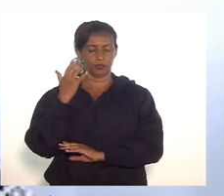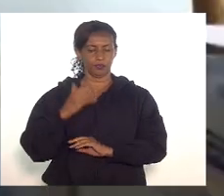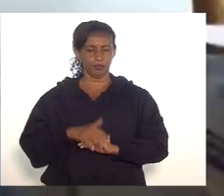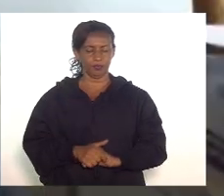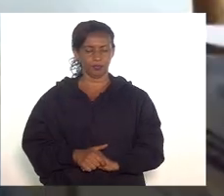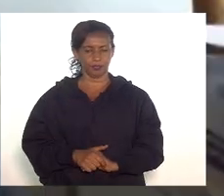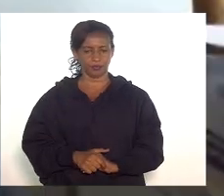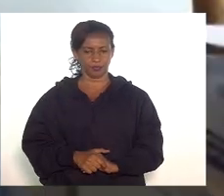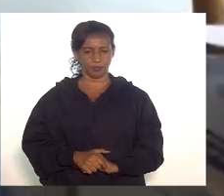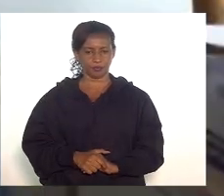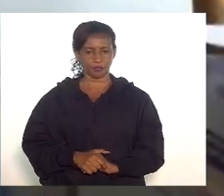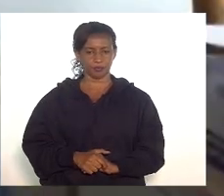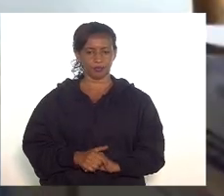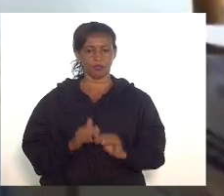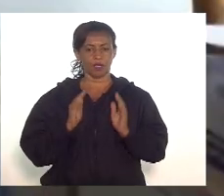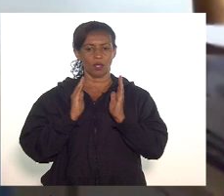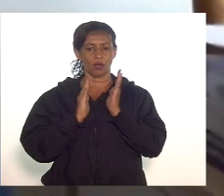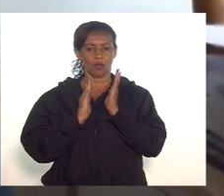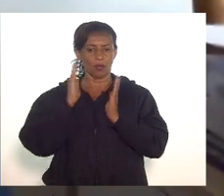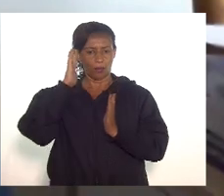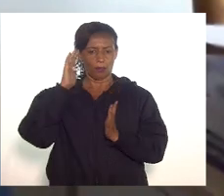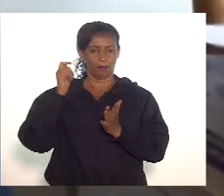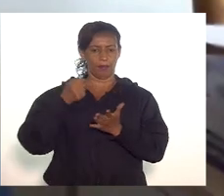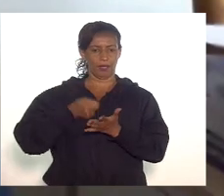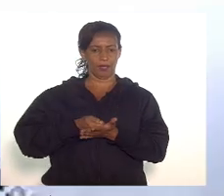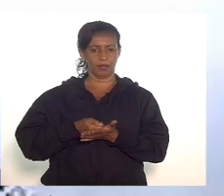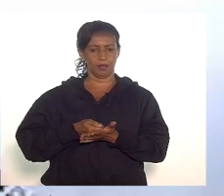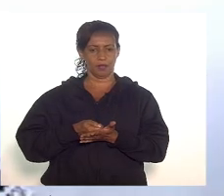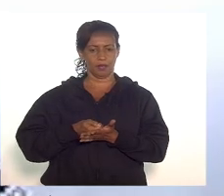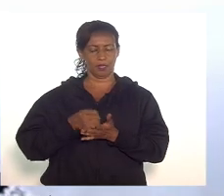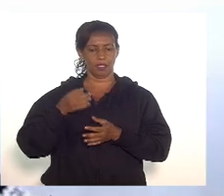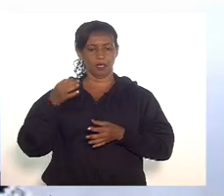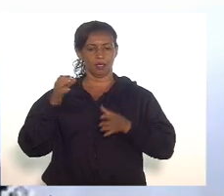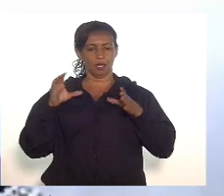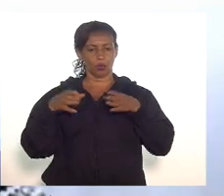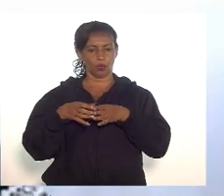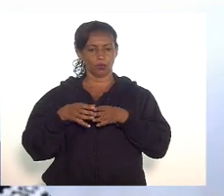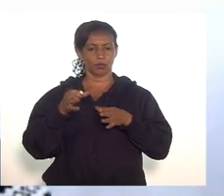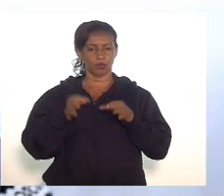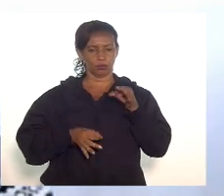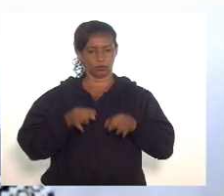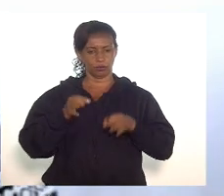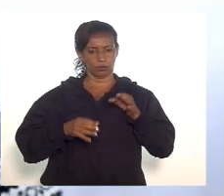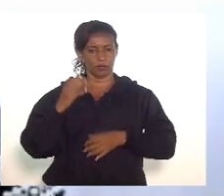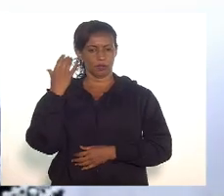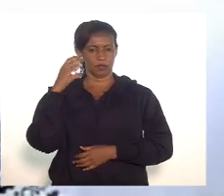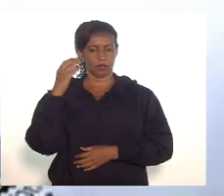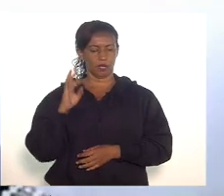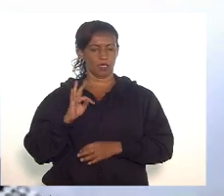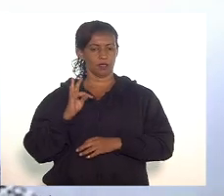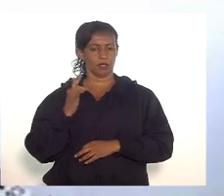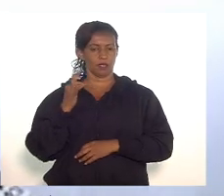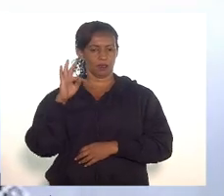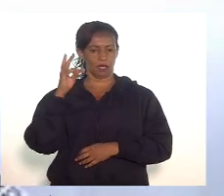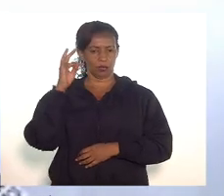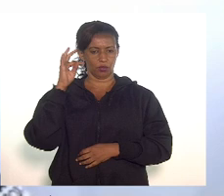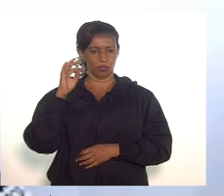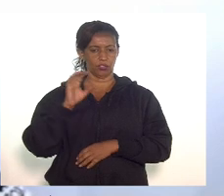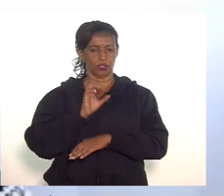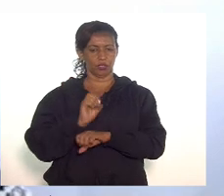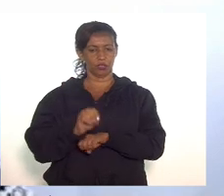pendentes de pareceres das comissões de Constituição e Justiça, de Ciência e Tecnologia, de